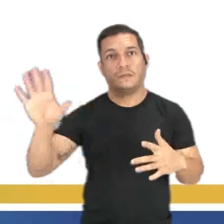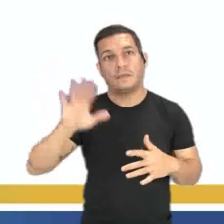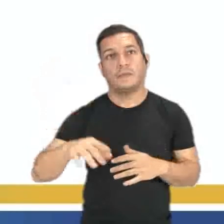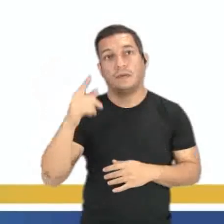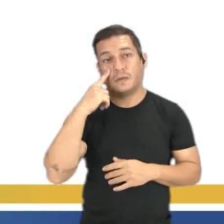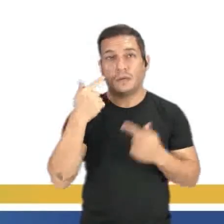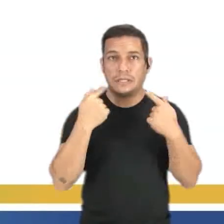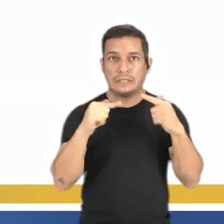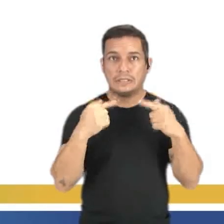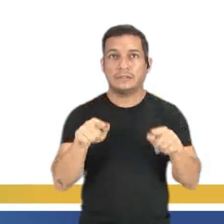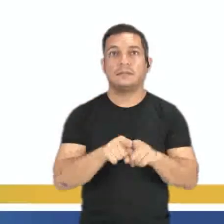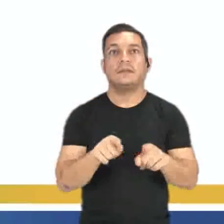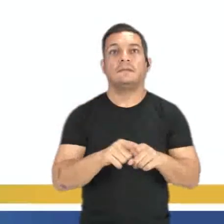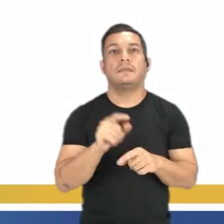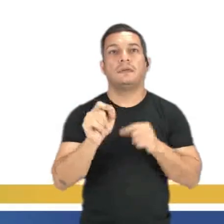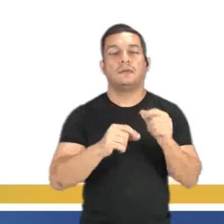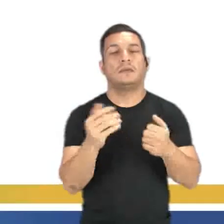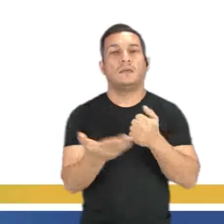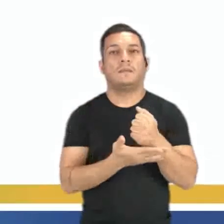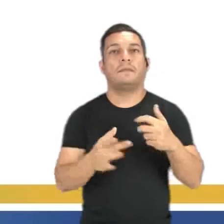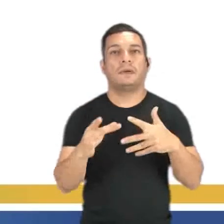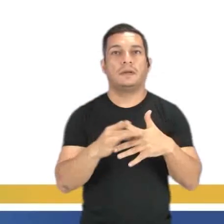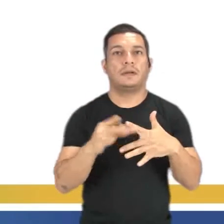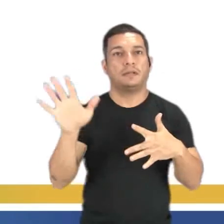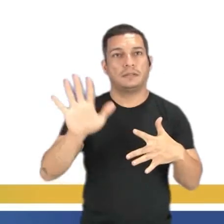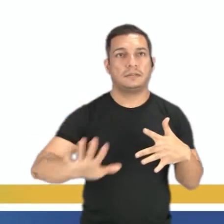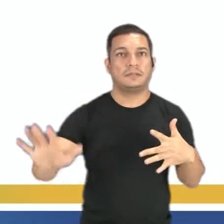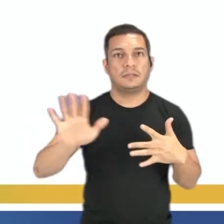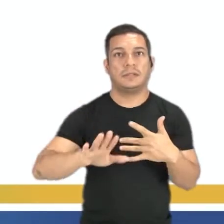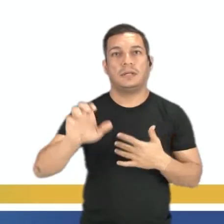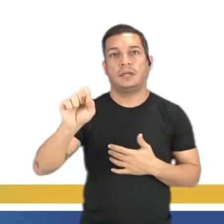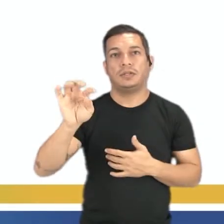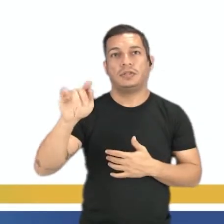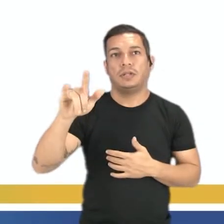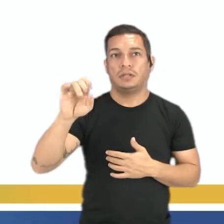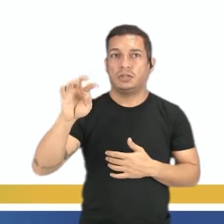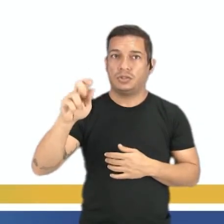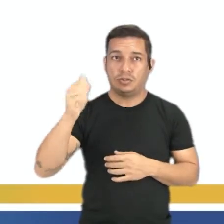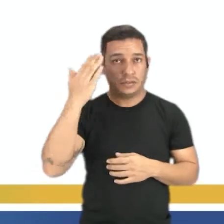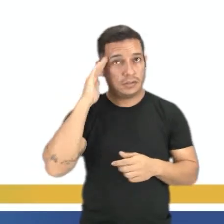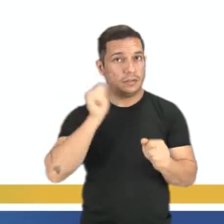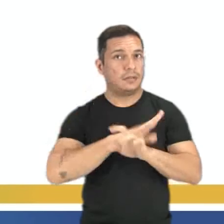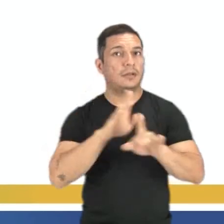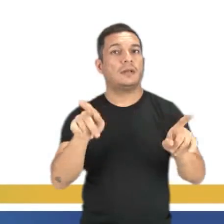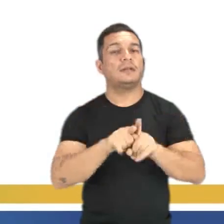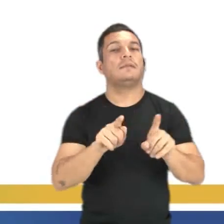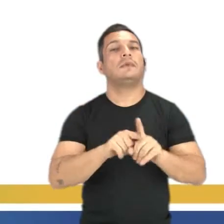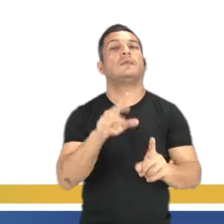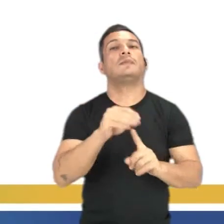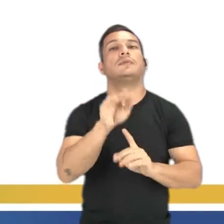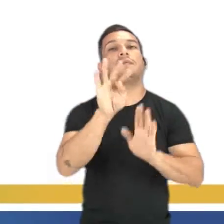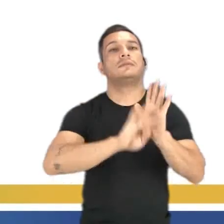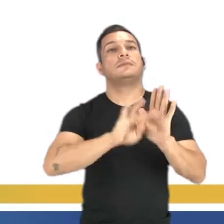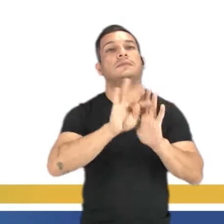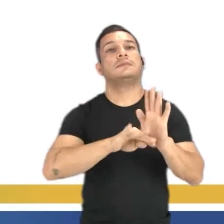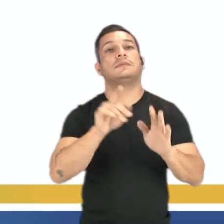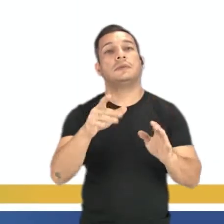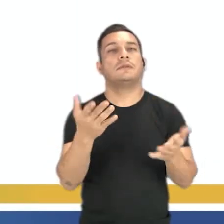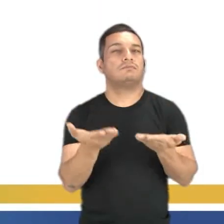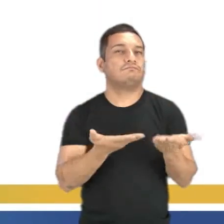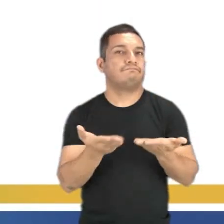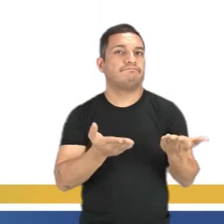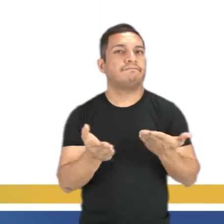olhar mais crítico por meio da estilística e semiótica o levará a entender a intencionalidade do texto,